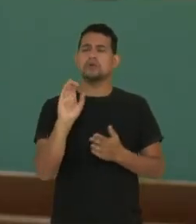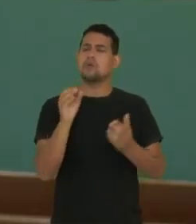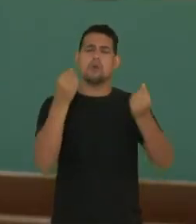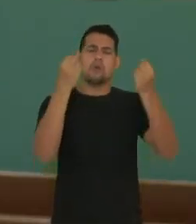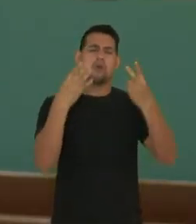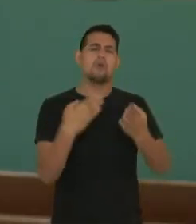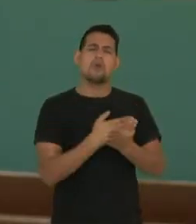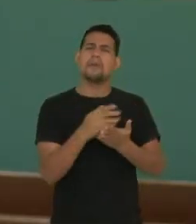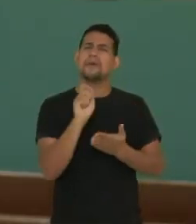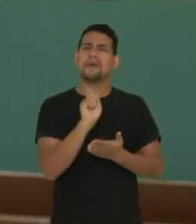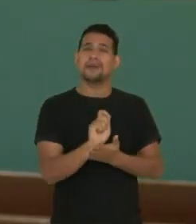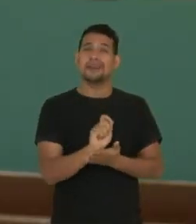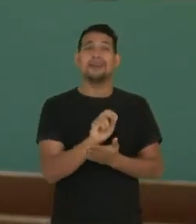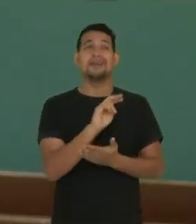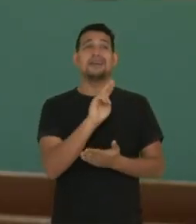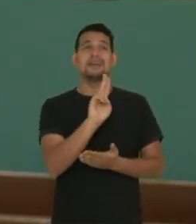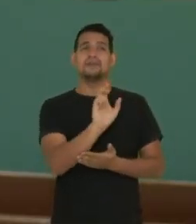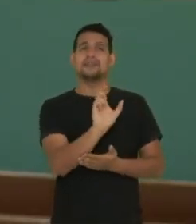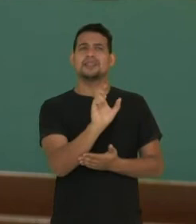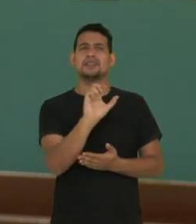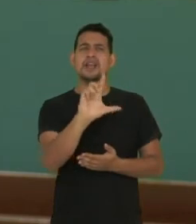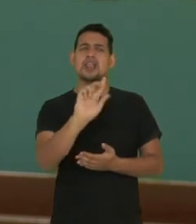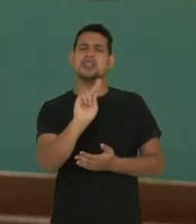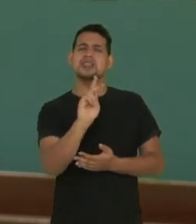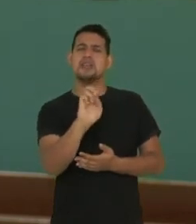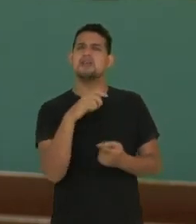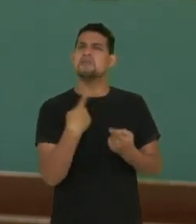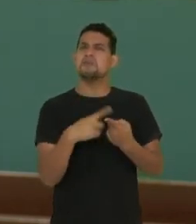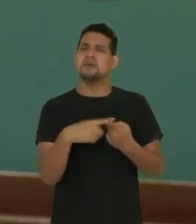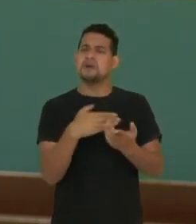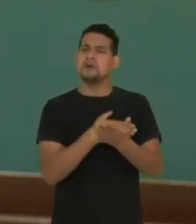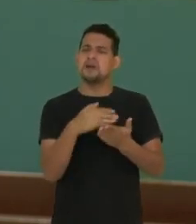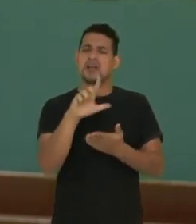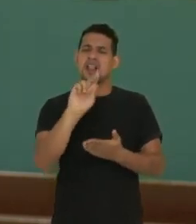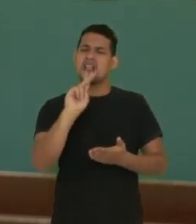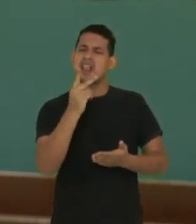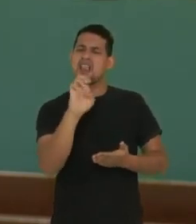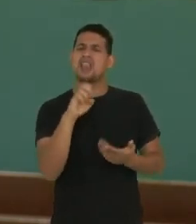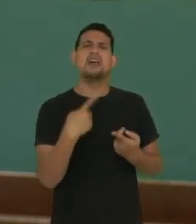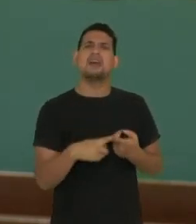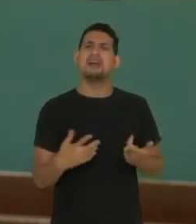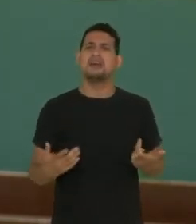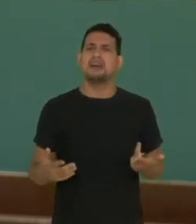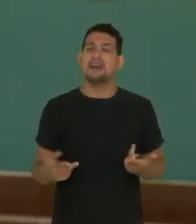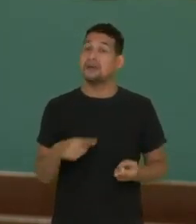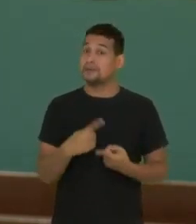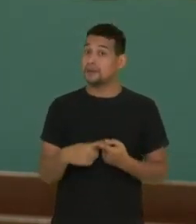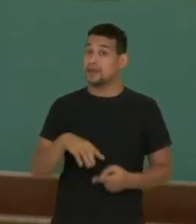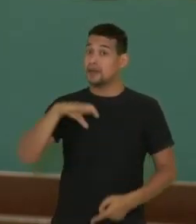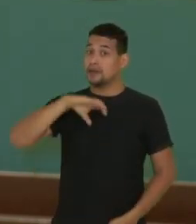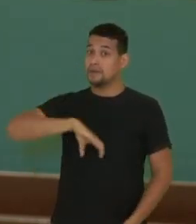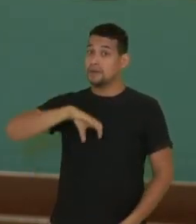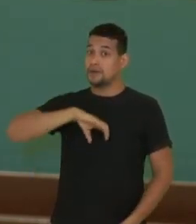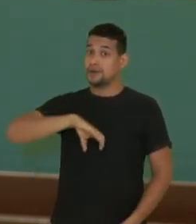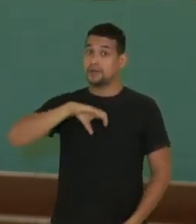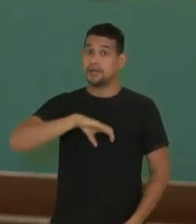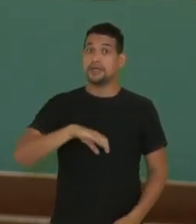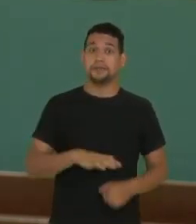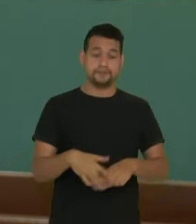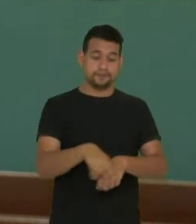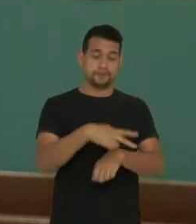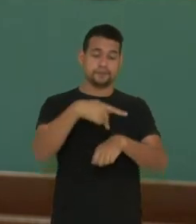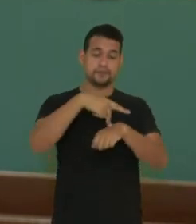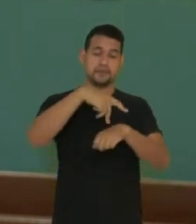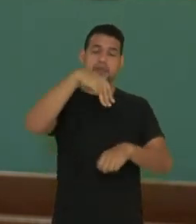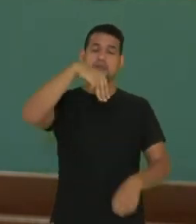com o pronome ato nobliculê. Por que isso? Porque ele está no português moçambicano,